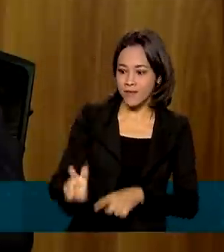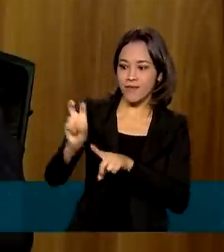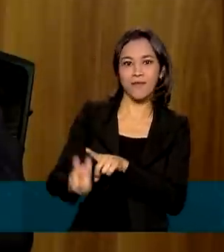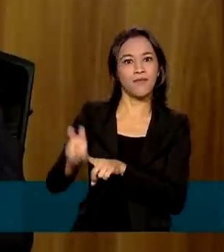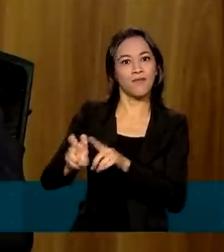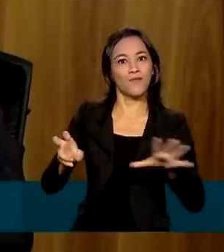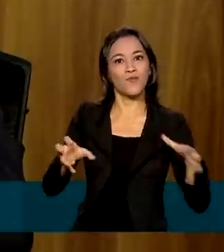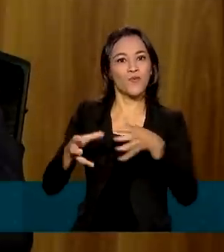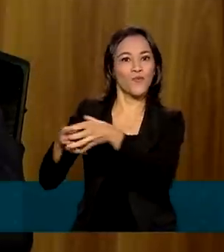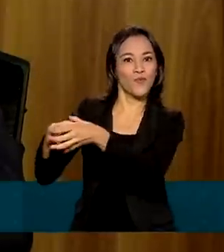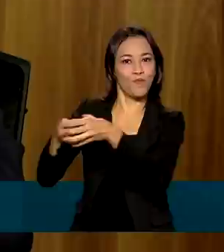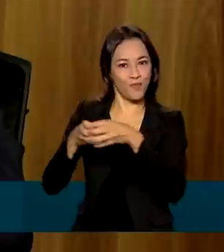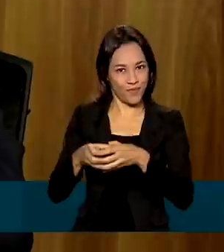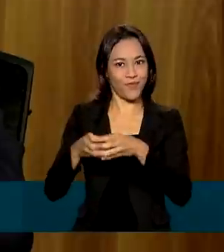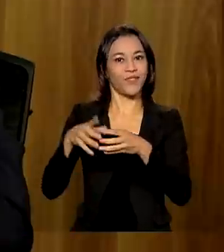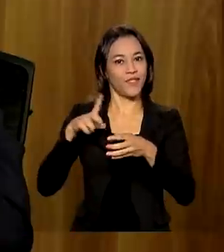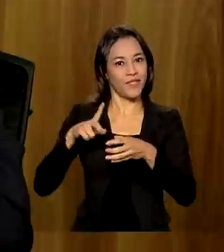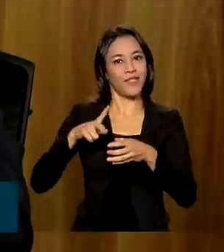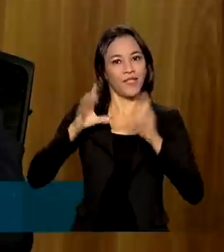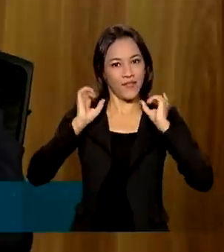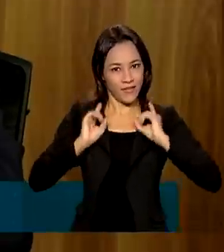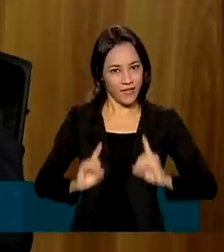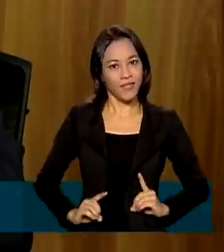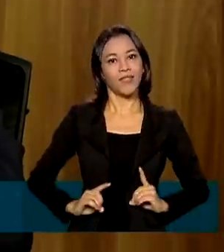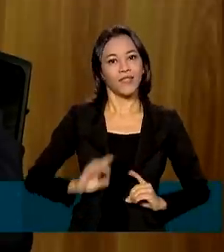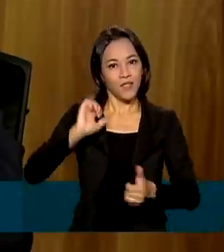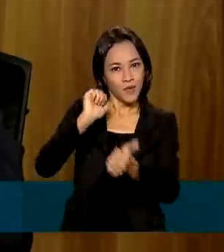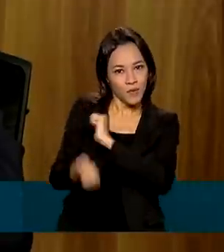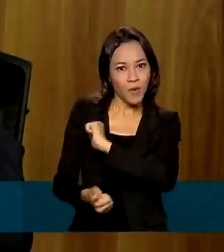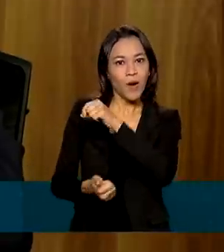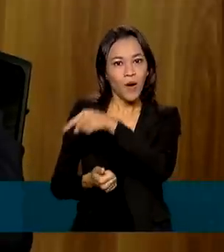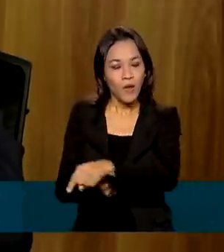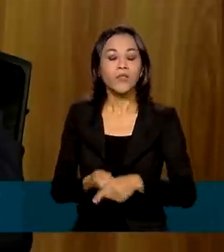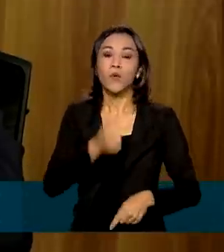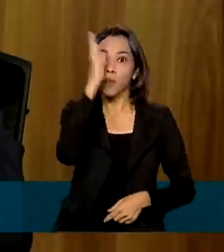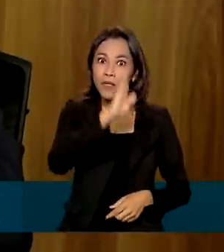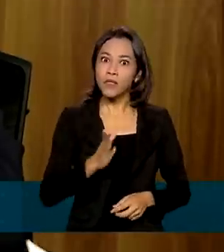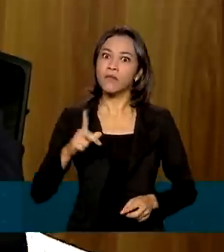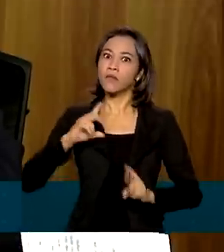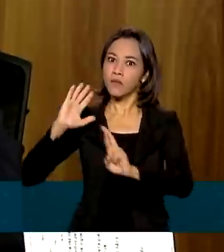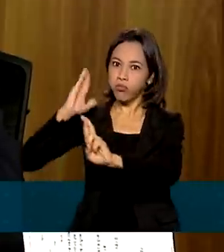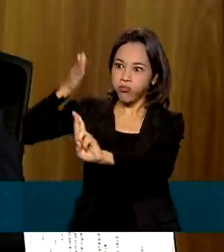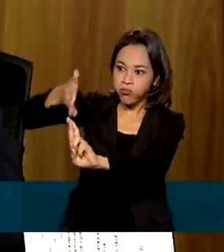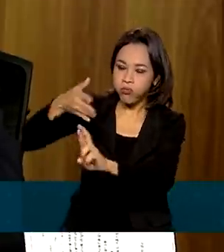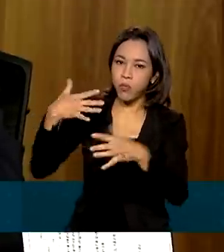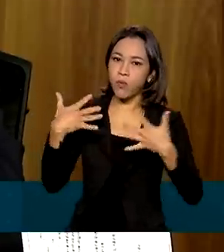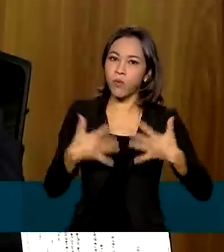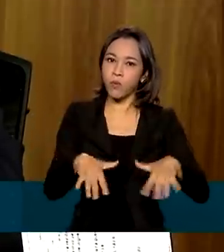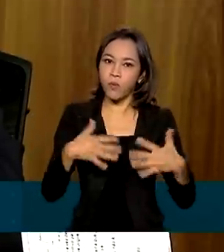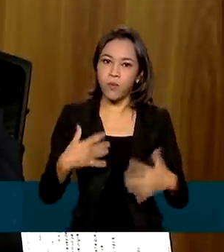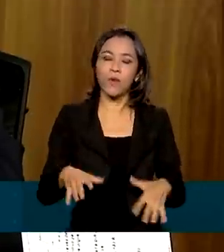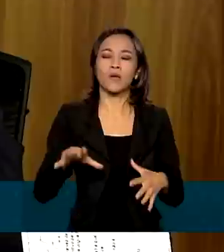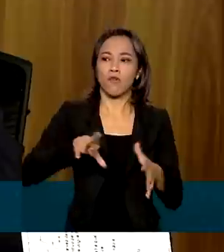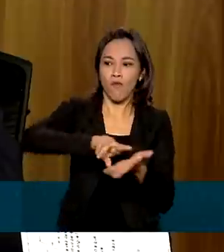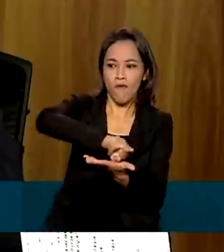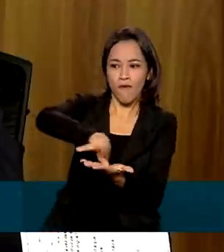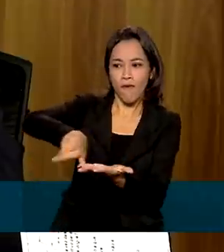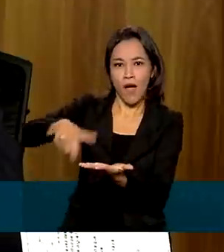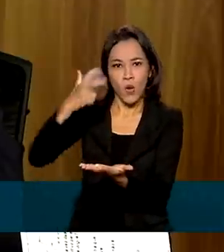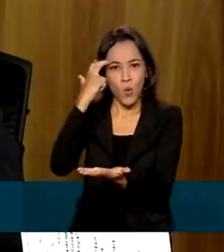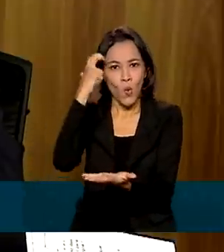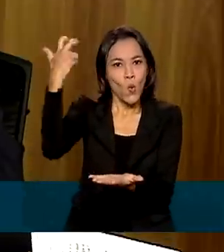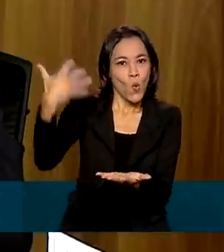-atletas. Então, o Brasil tem sido destacado mundialmente pelo espaço, através dos nossos grandes talentos